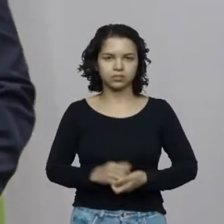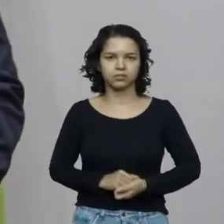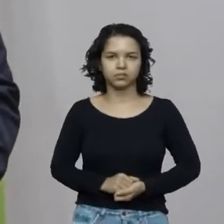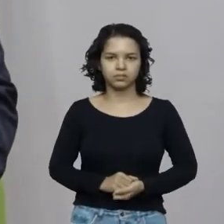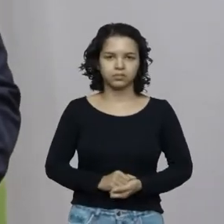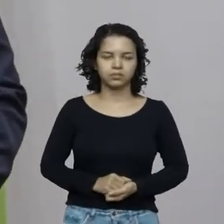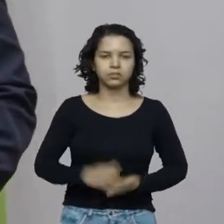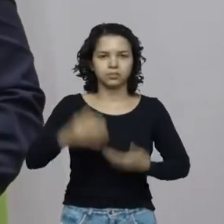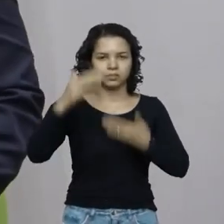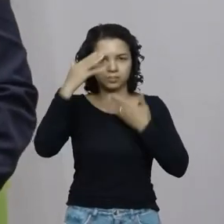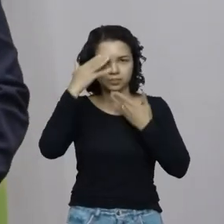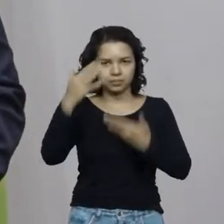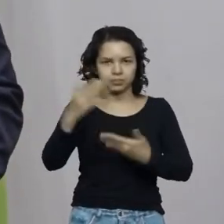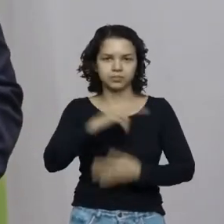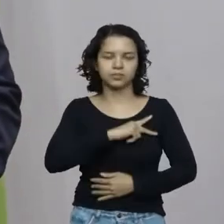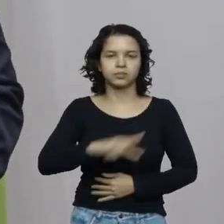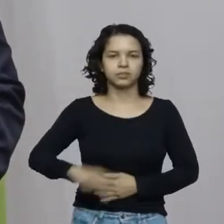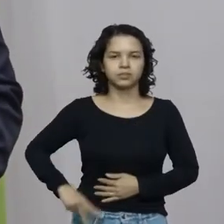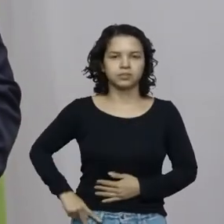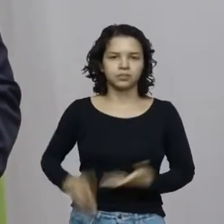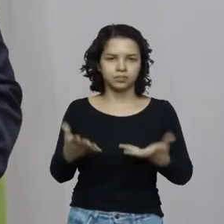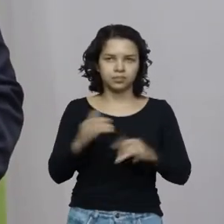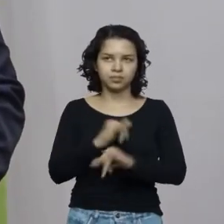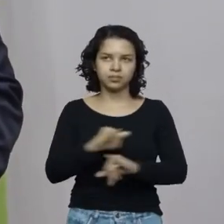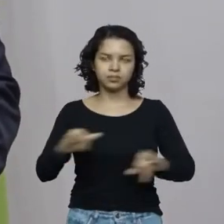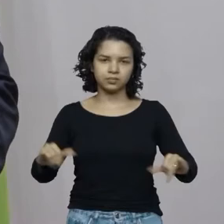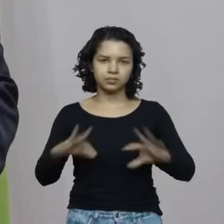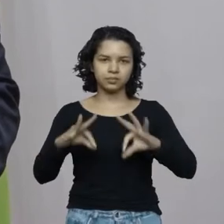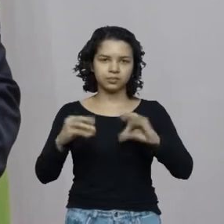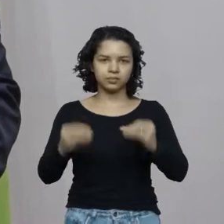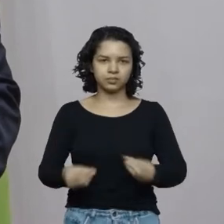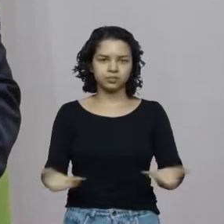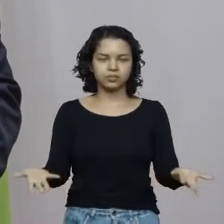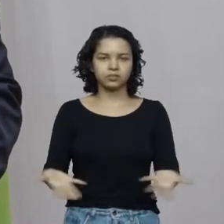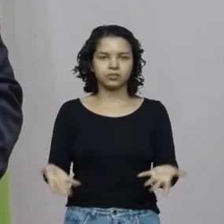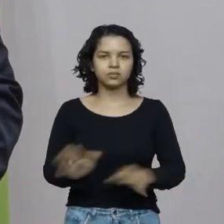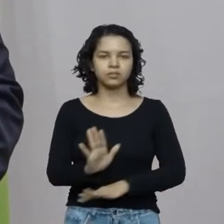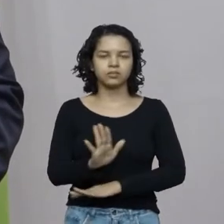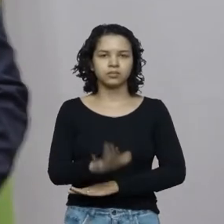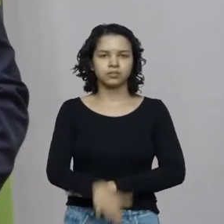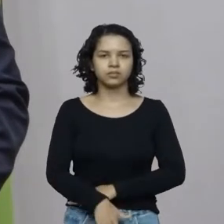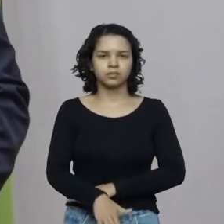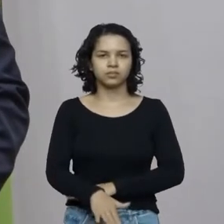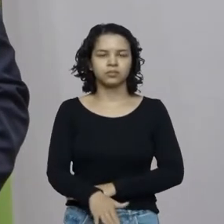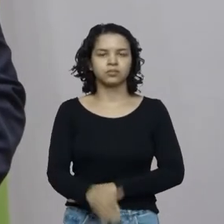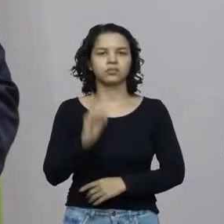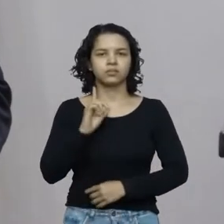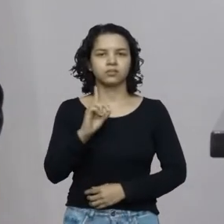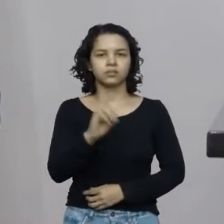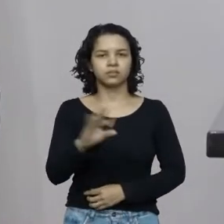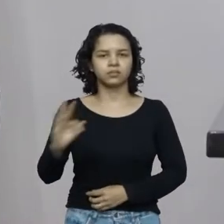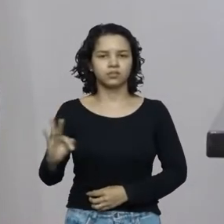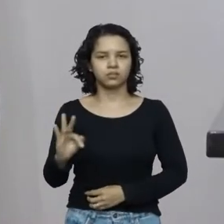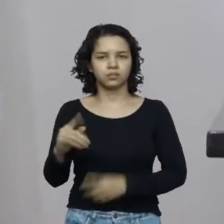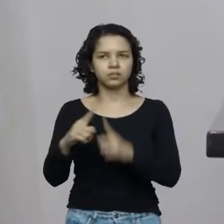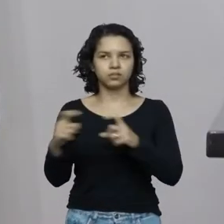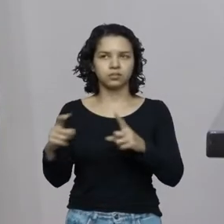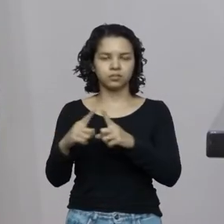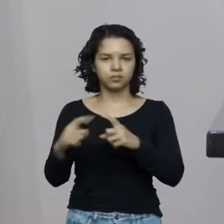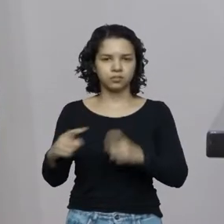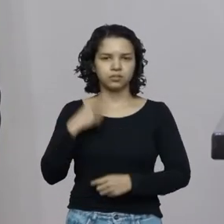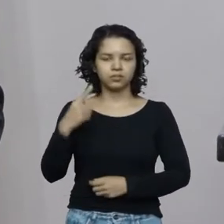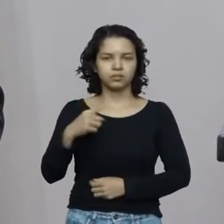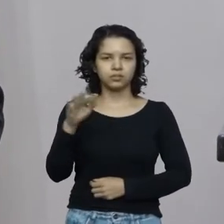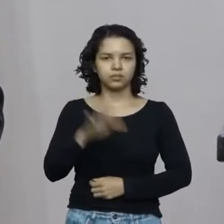obrigado, presidente. Gostaria de comunicar a todos que na tarde de hoje, lá no Distrito Federal, o deputado federal